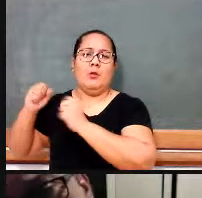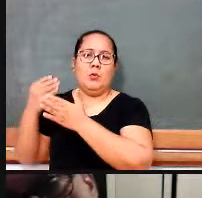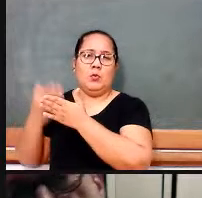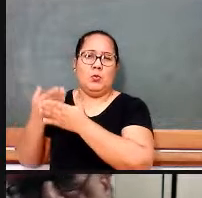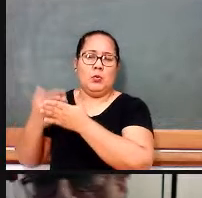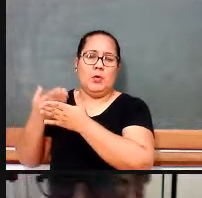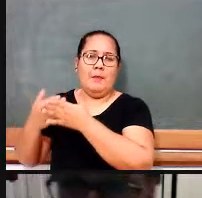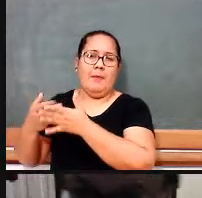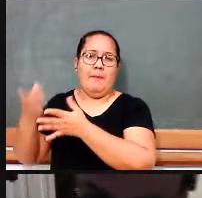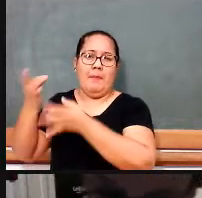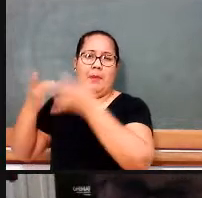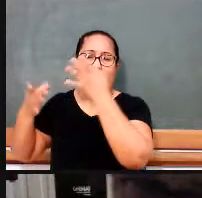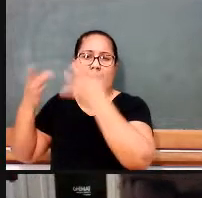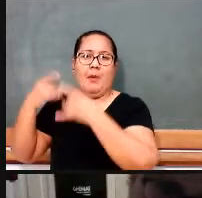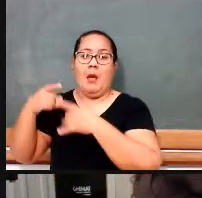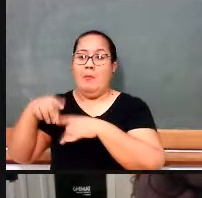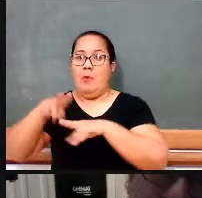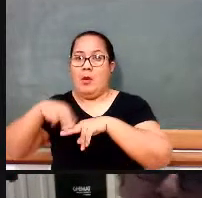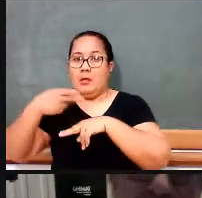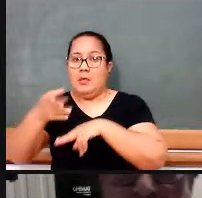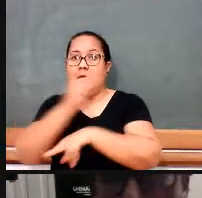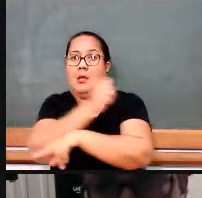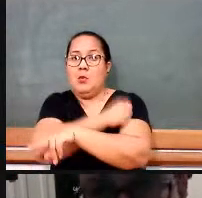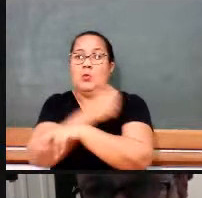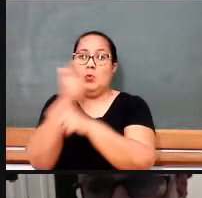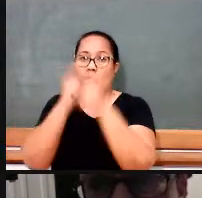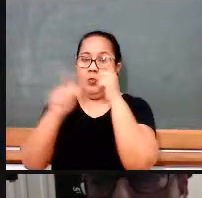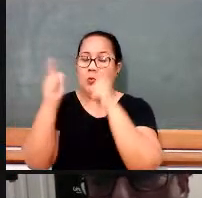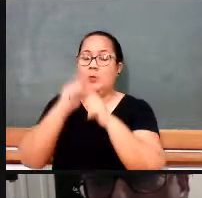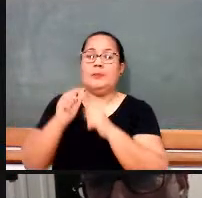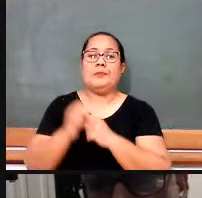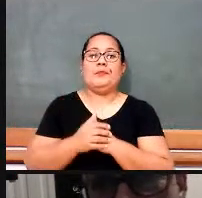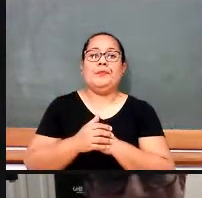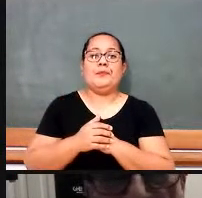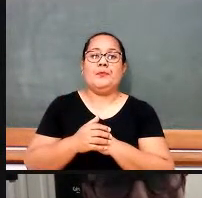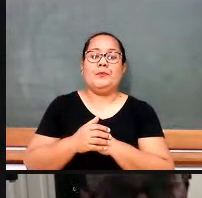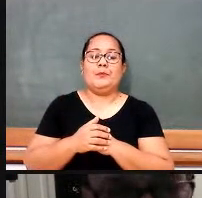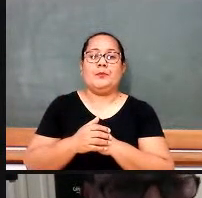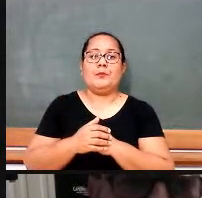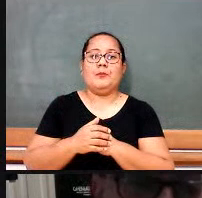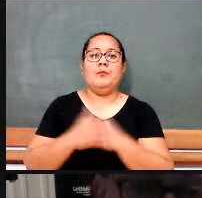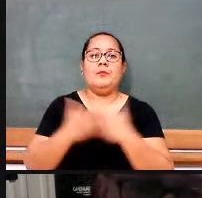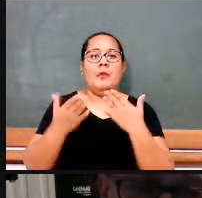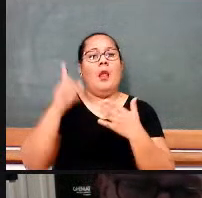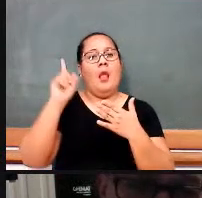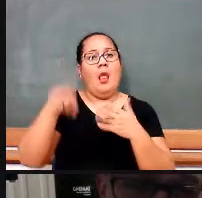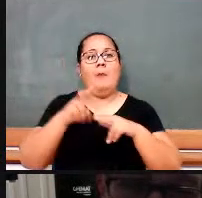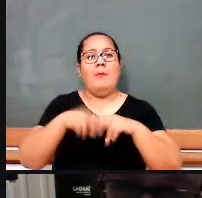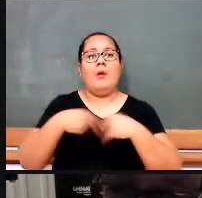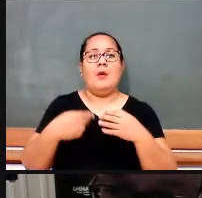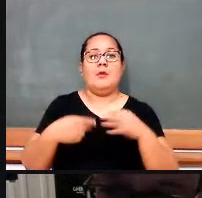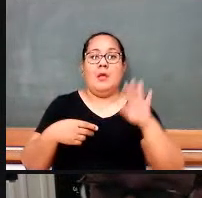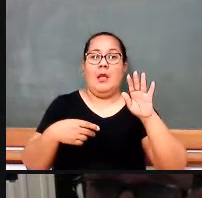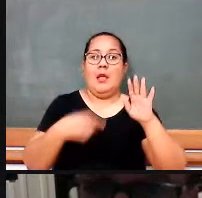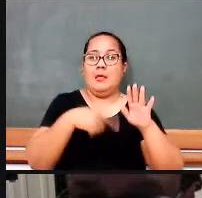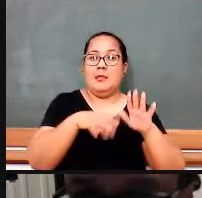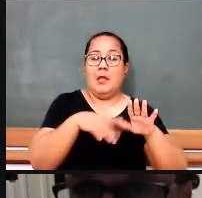conhecimento matemático pelos alunos. E assim vai, essa é ideia da nova